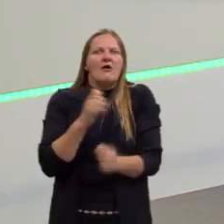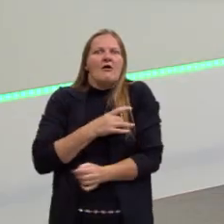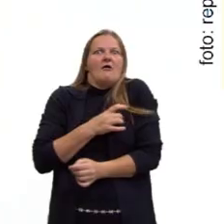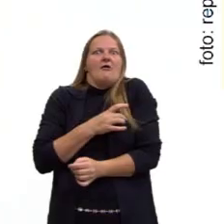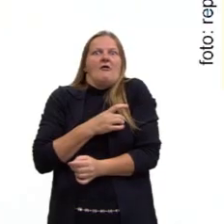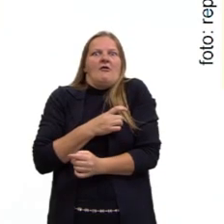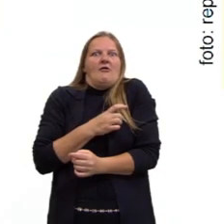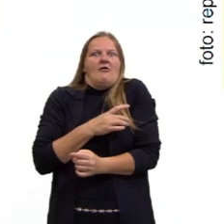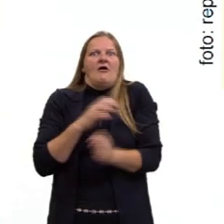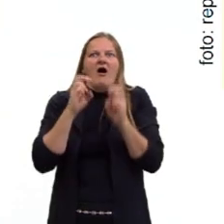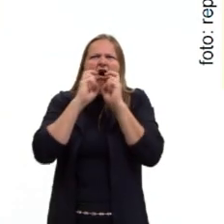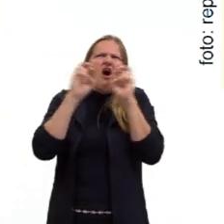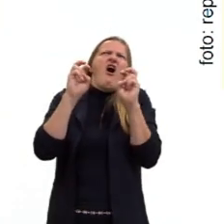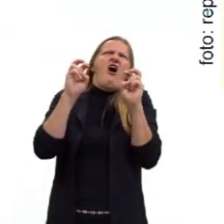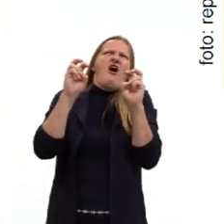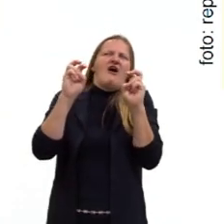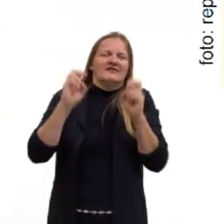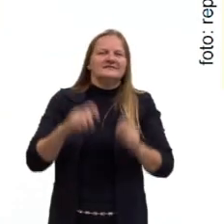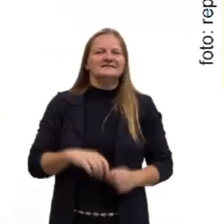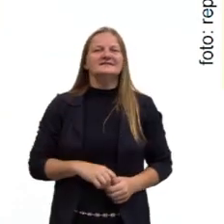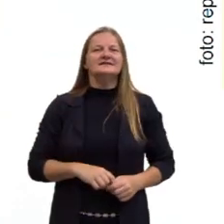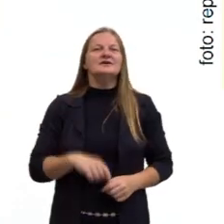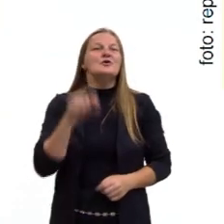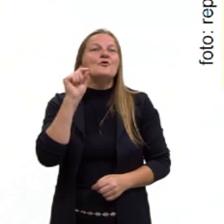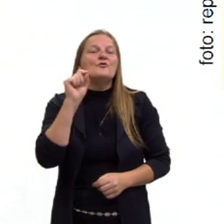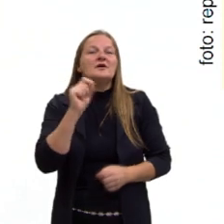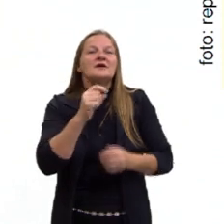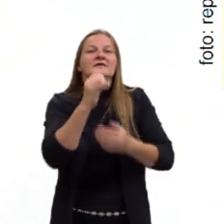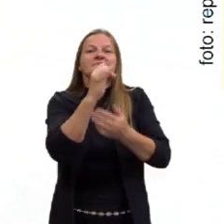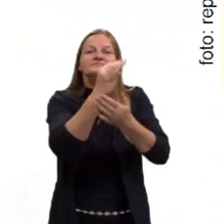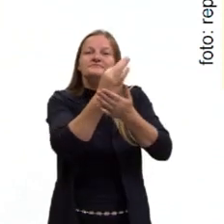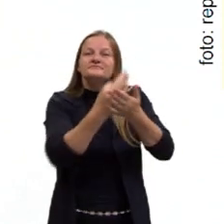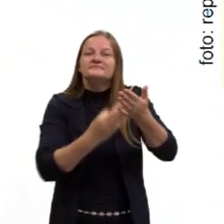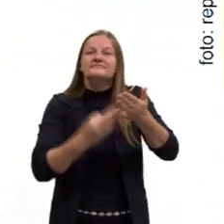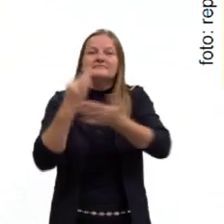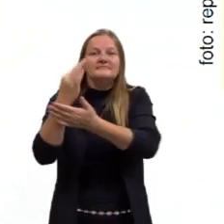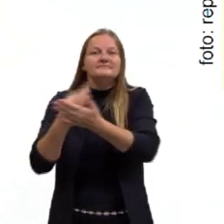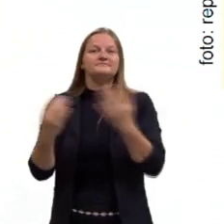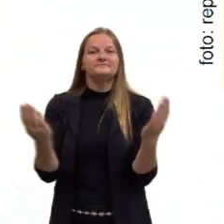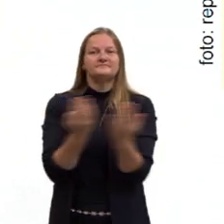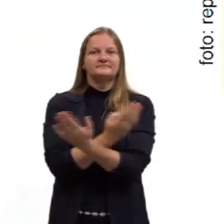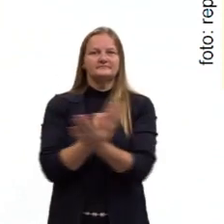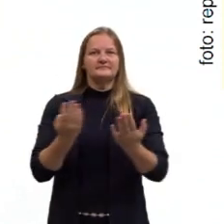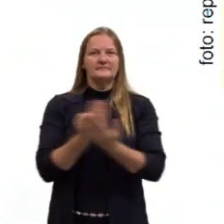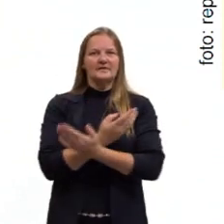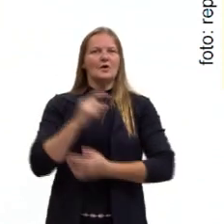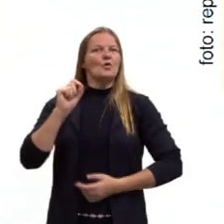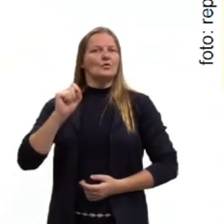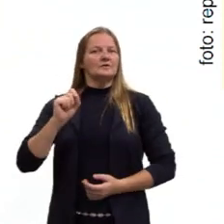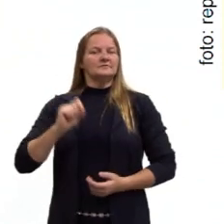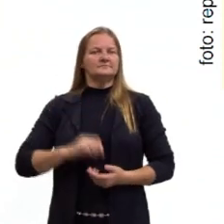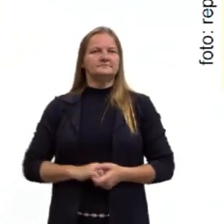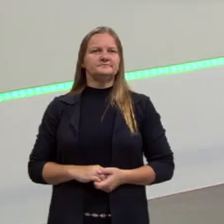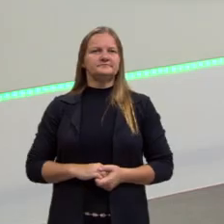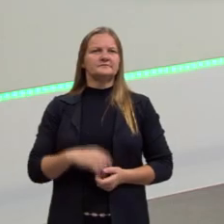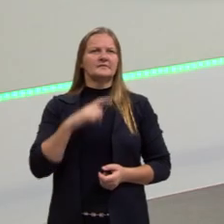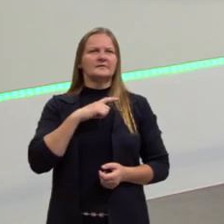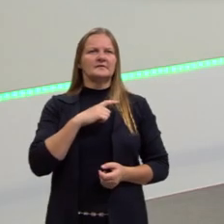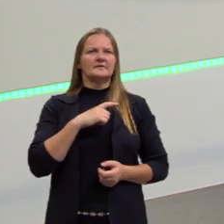Homer Simpson. Neste momento. O que é a intertextualidade? Então, gente tem aqui,